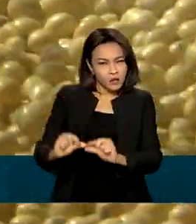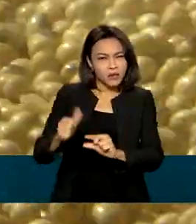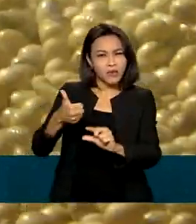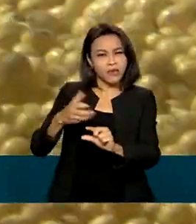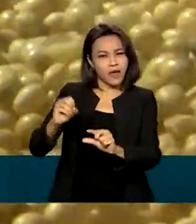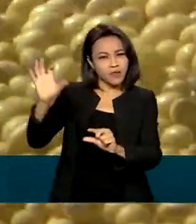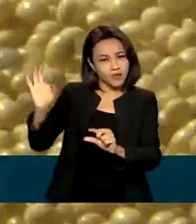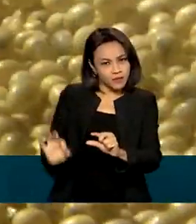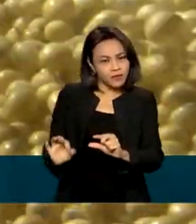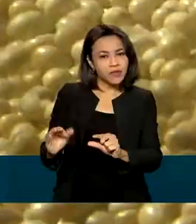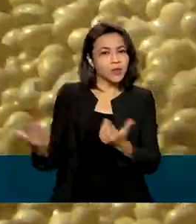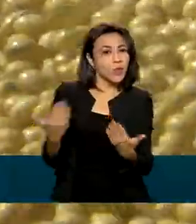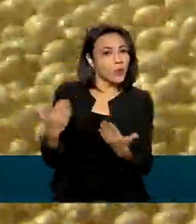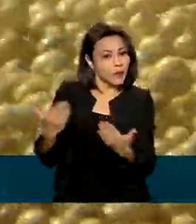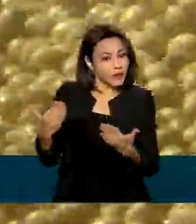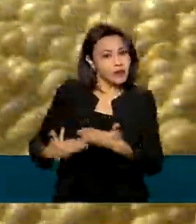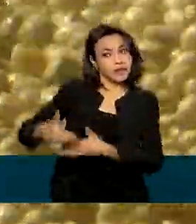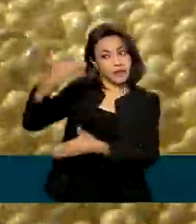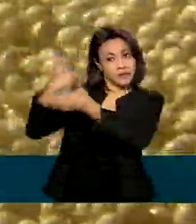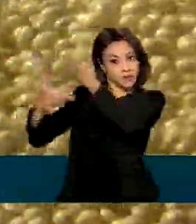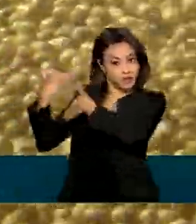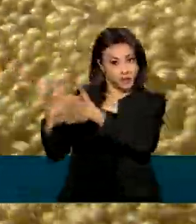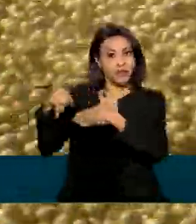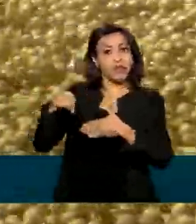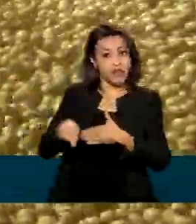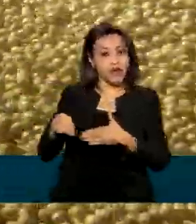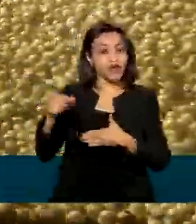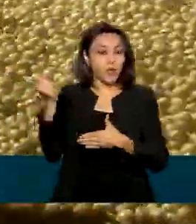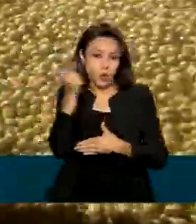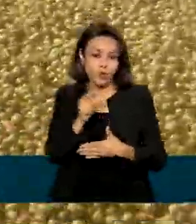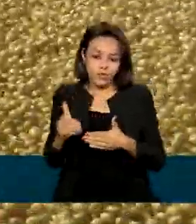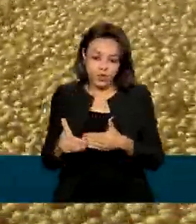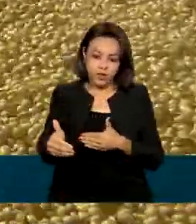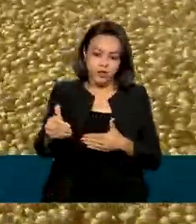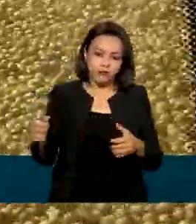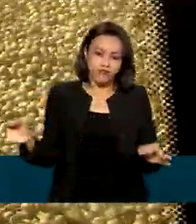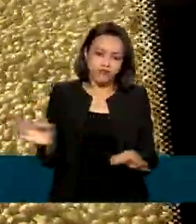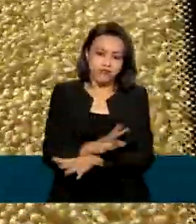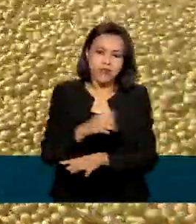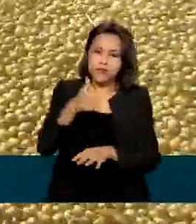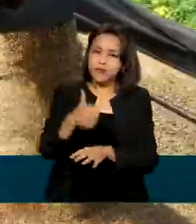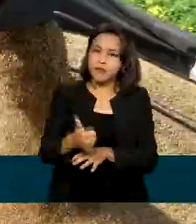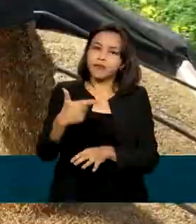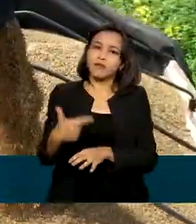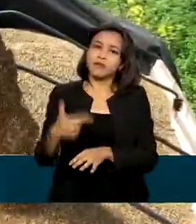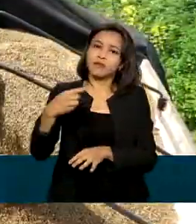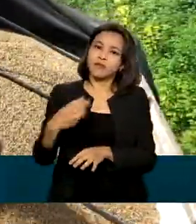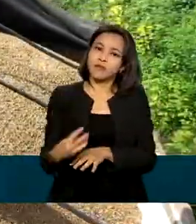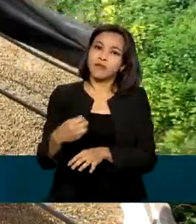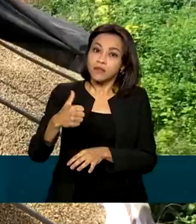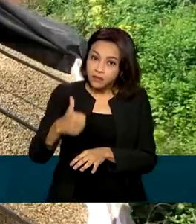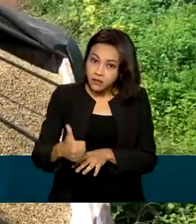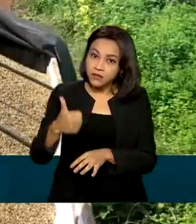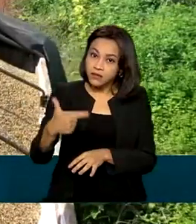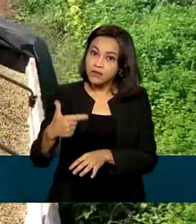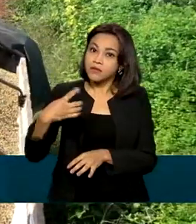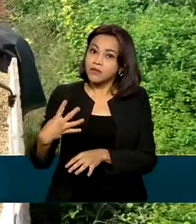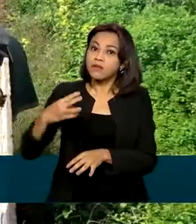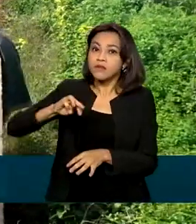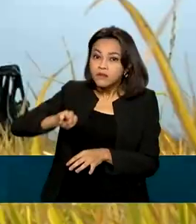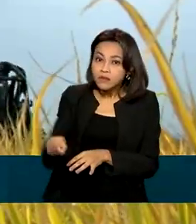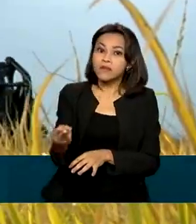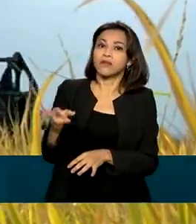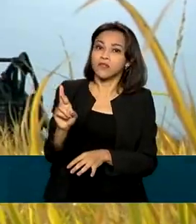em relação à safra passada, deve fechar uma produção de mais de 124 milhões de toneladas.